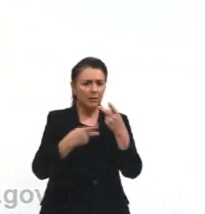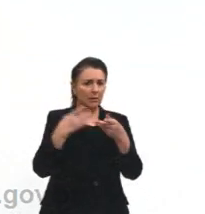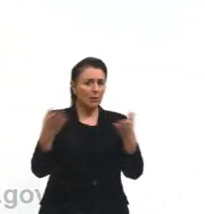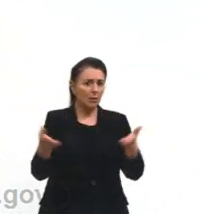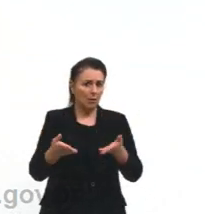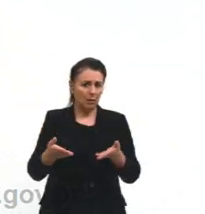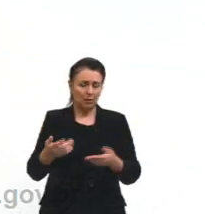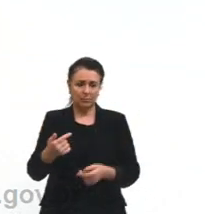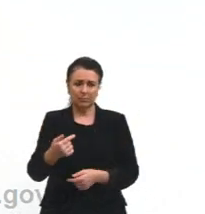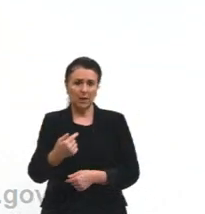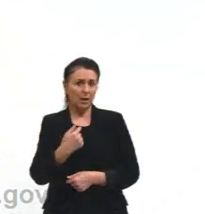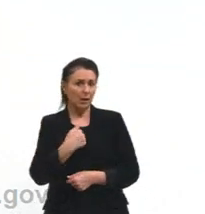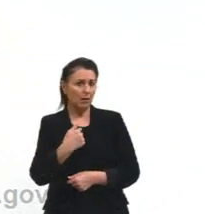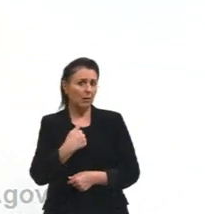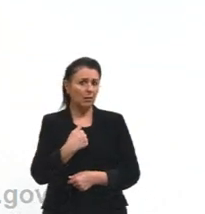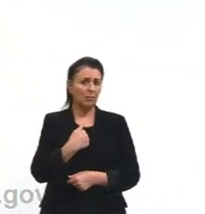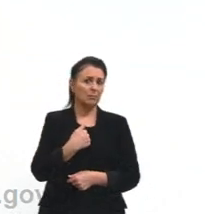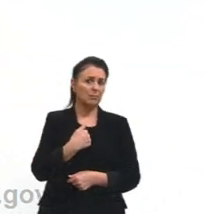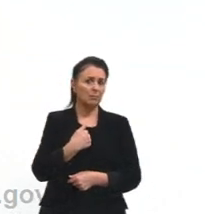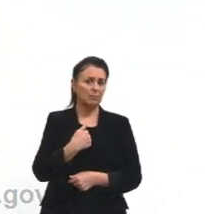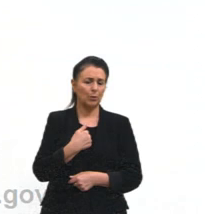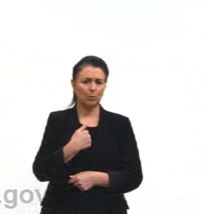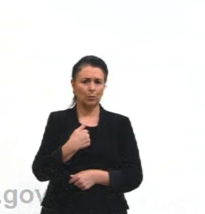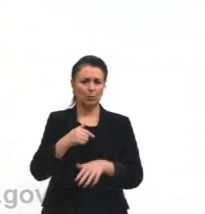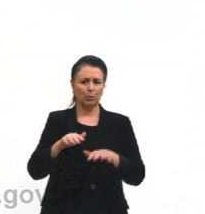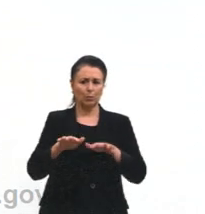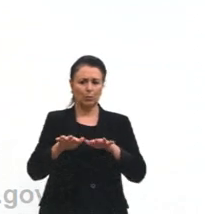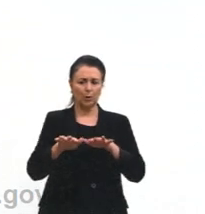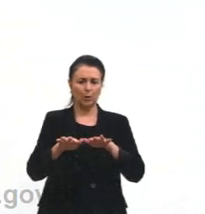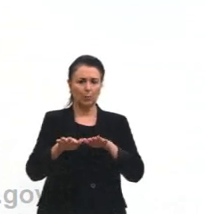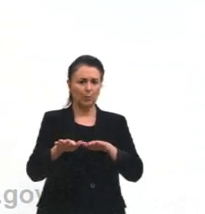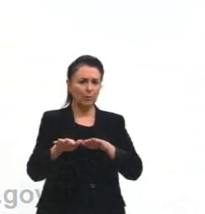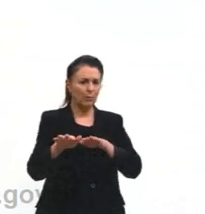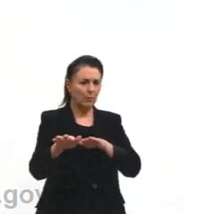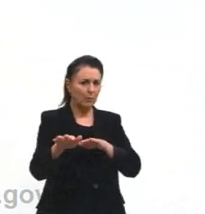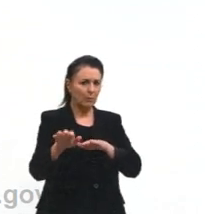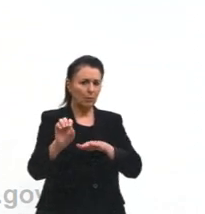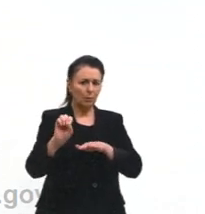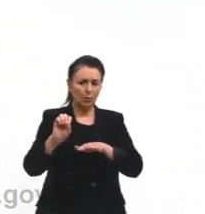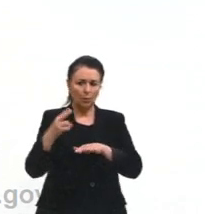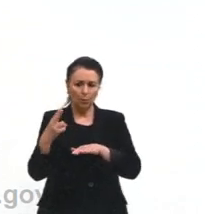eu estou em movimento ou em repouso?